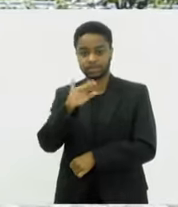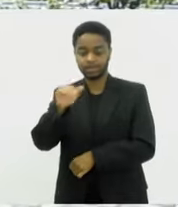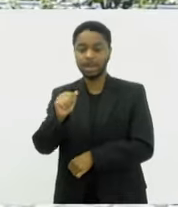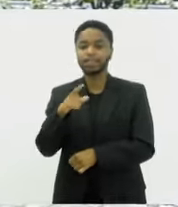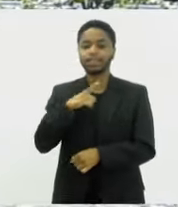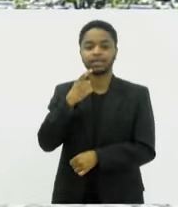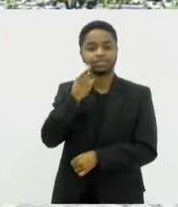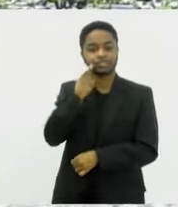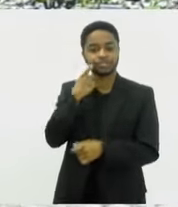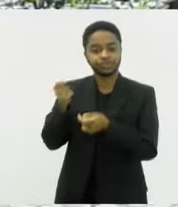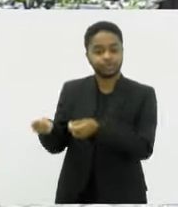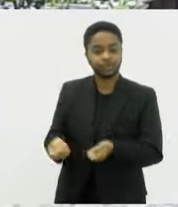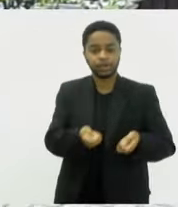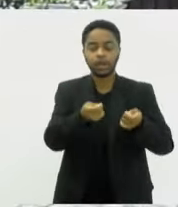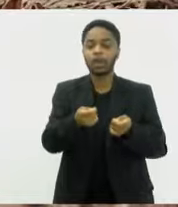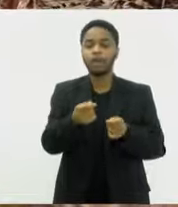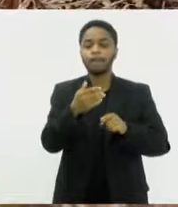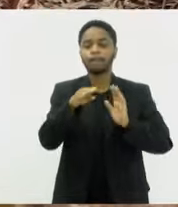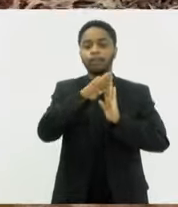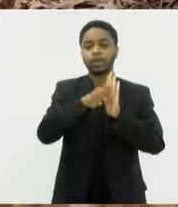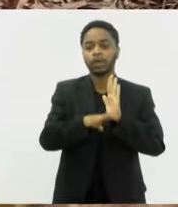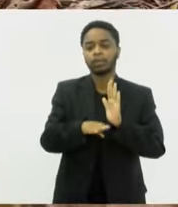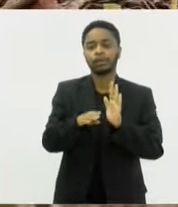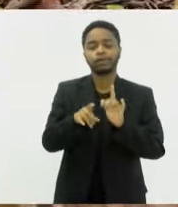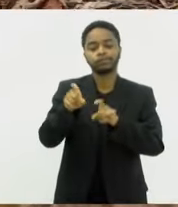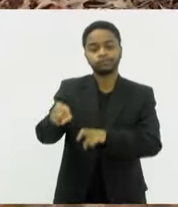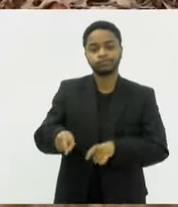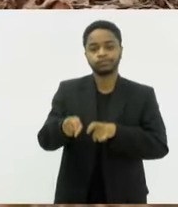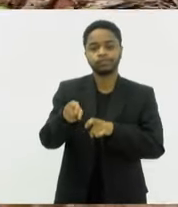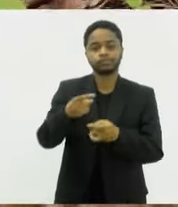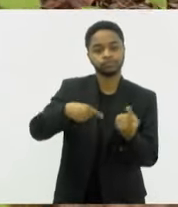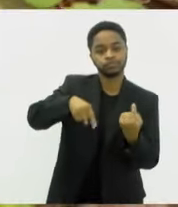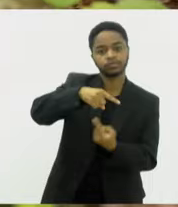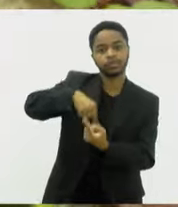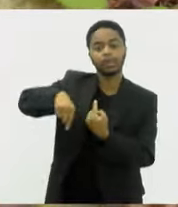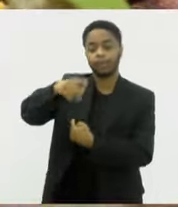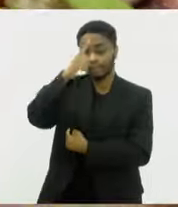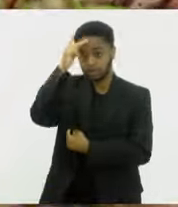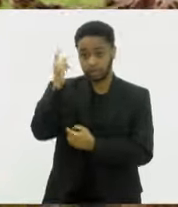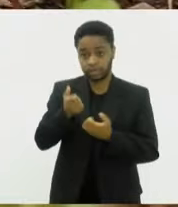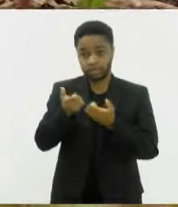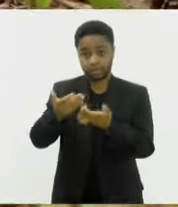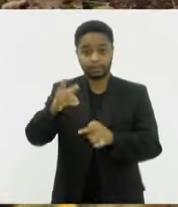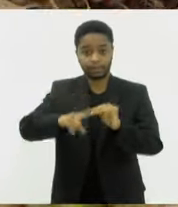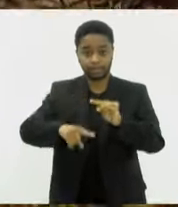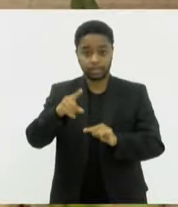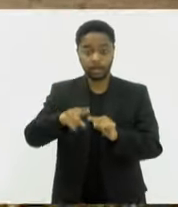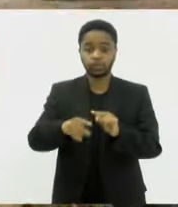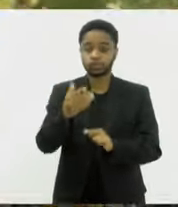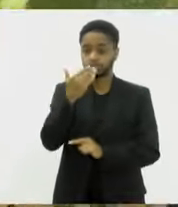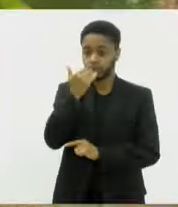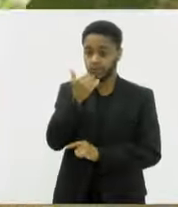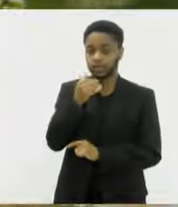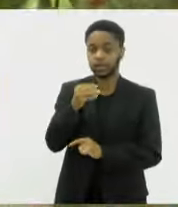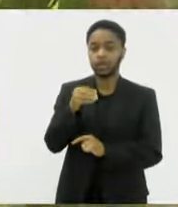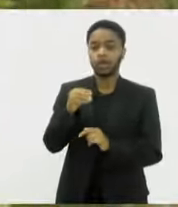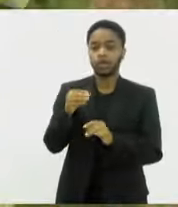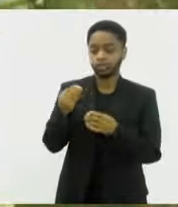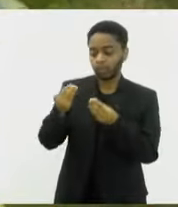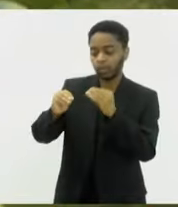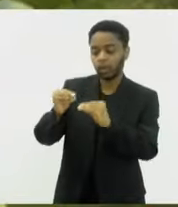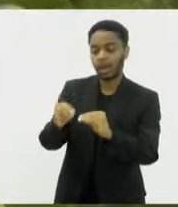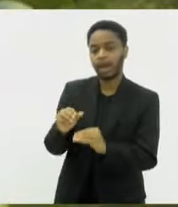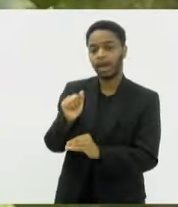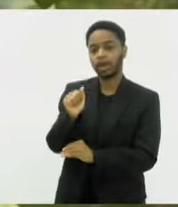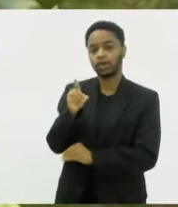o Programa de Agricultura Circular Voluntários levam resíduos sólidos de alimentos que são transformados em adubo E em troca recebem